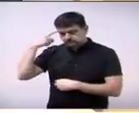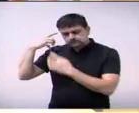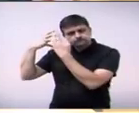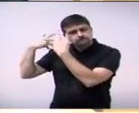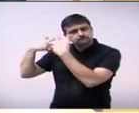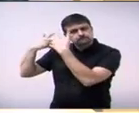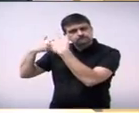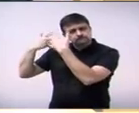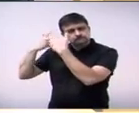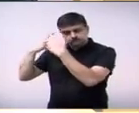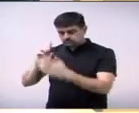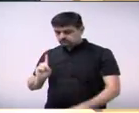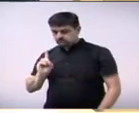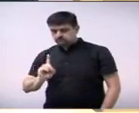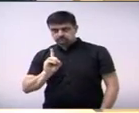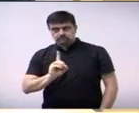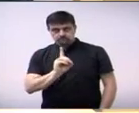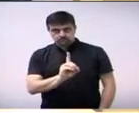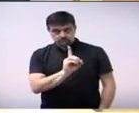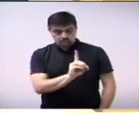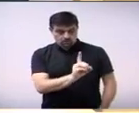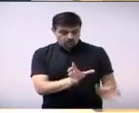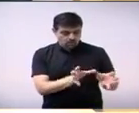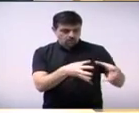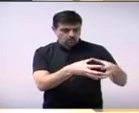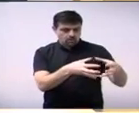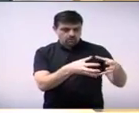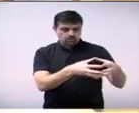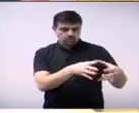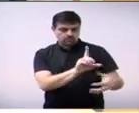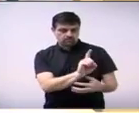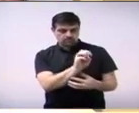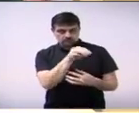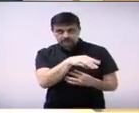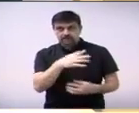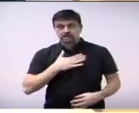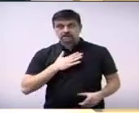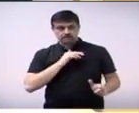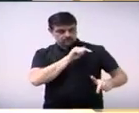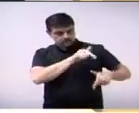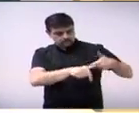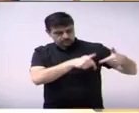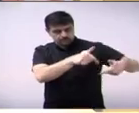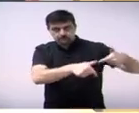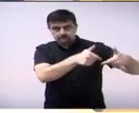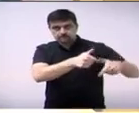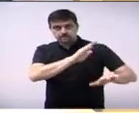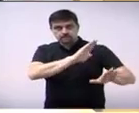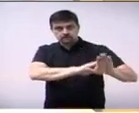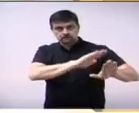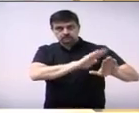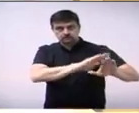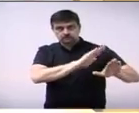fui muito bem recebido, espero que o meu trabalho também possa